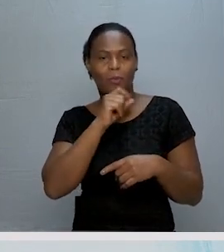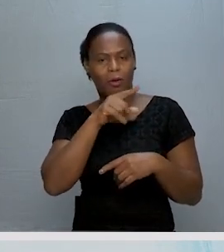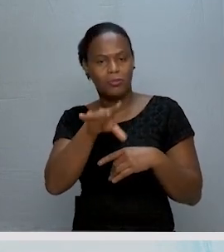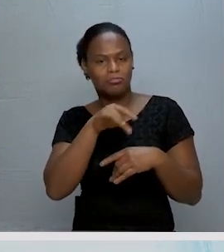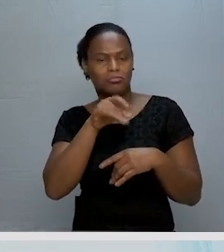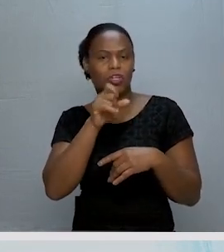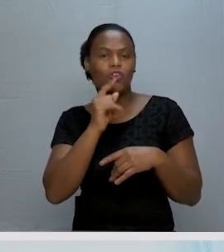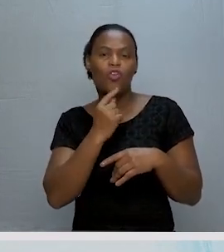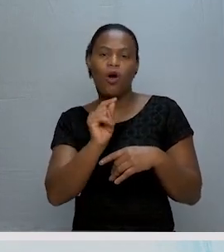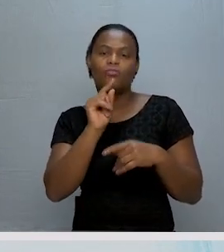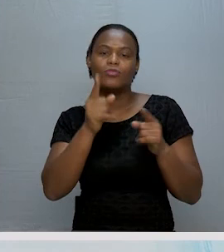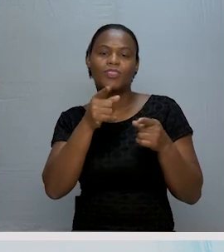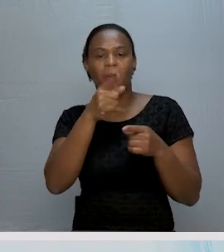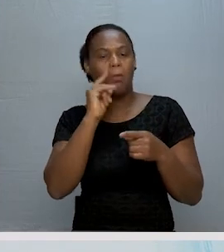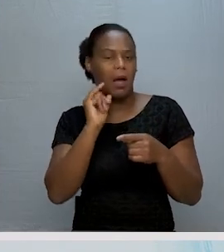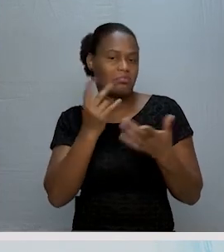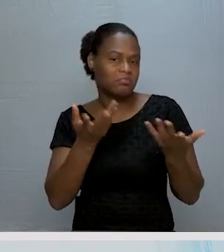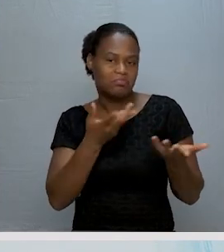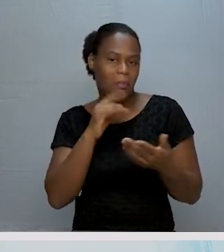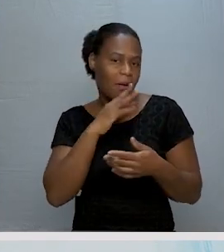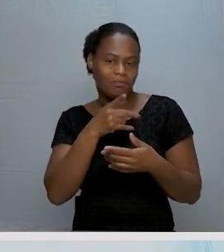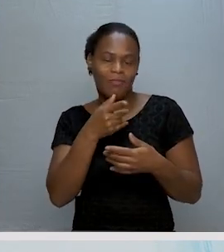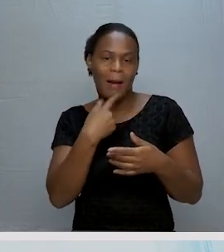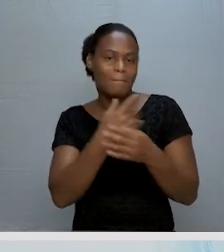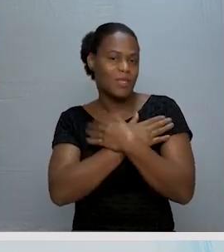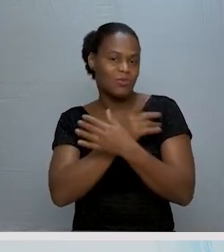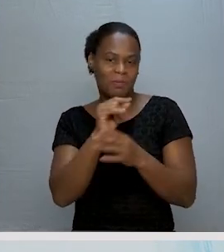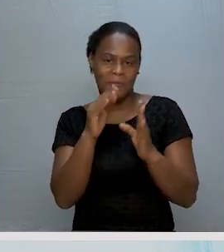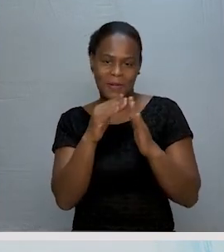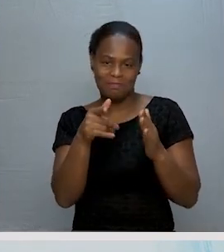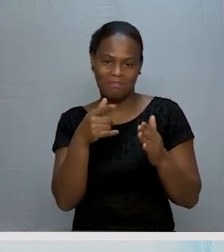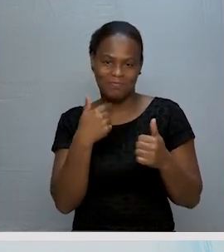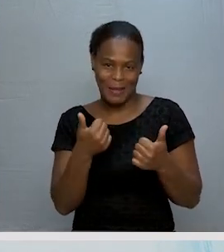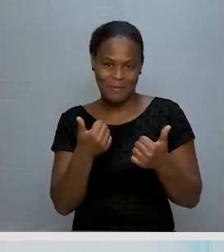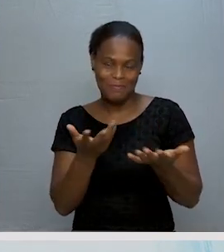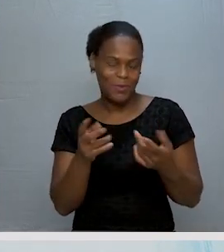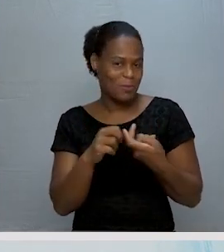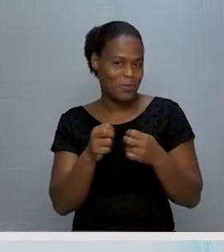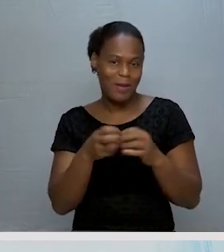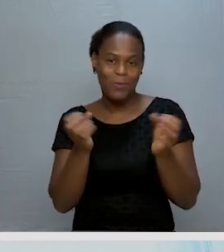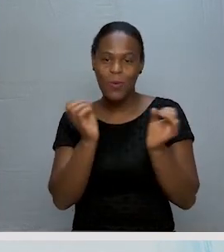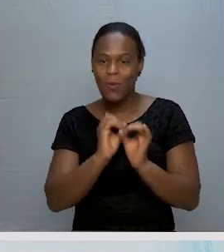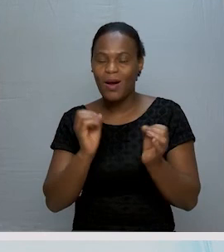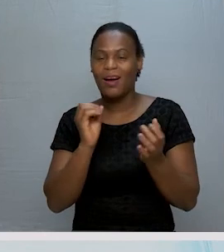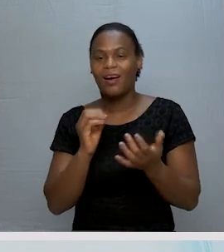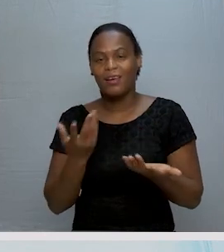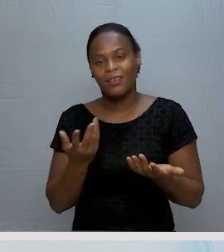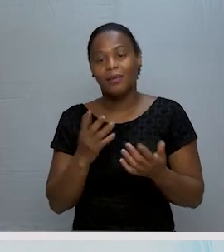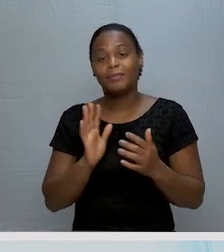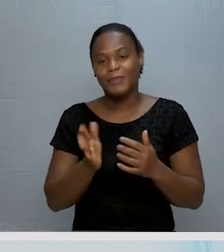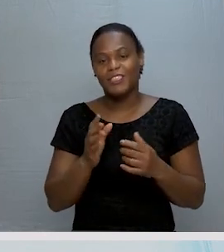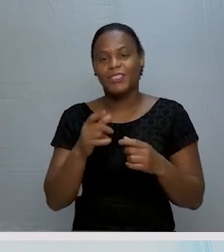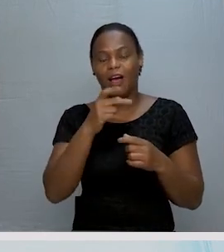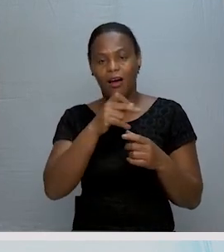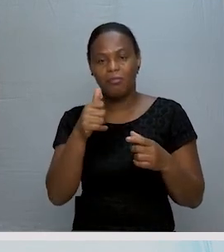casa também podem fazer isso com o nome dos vossos pais e dos vossos amigos em casa. Está certo? Não tem problema desde que seja com